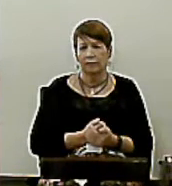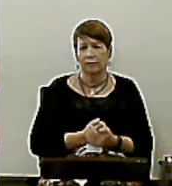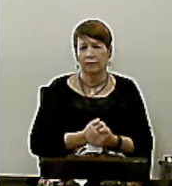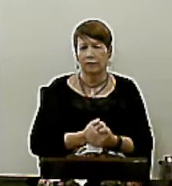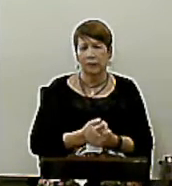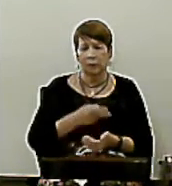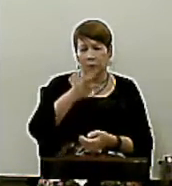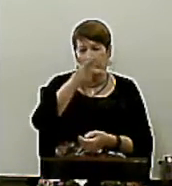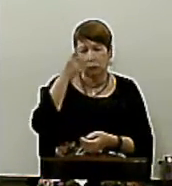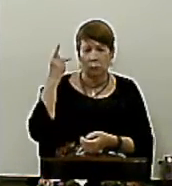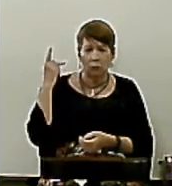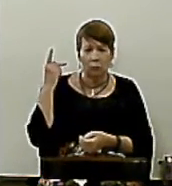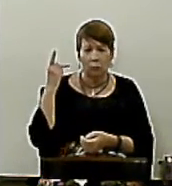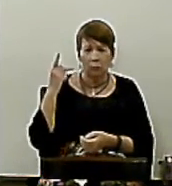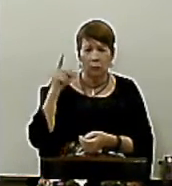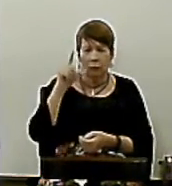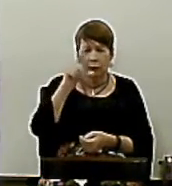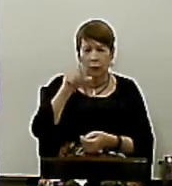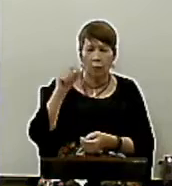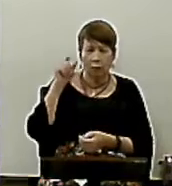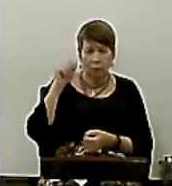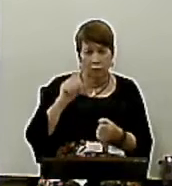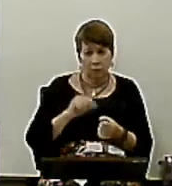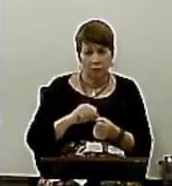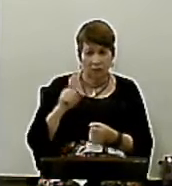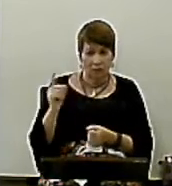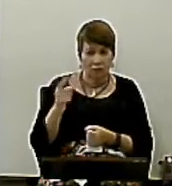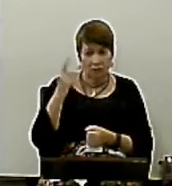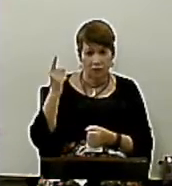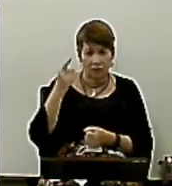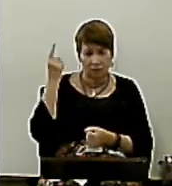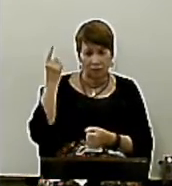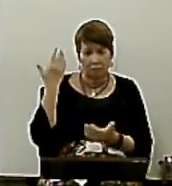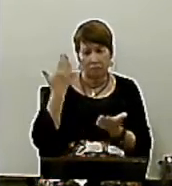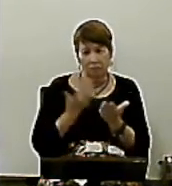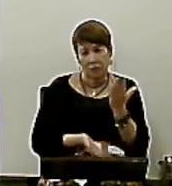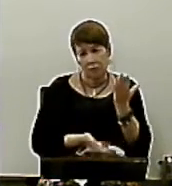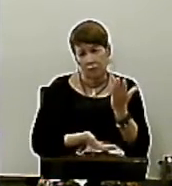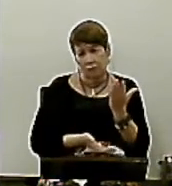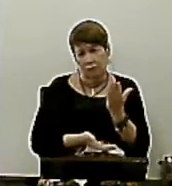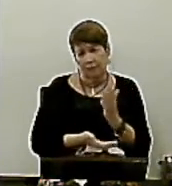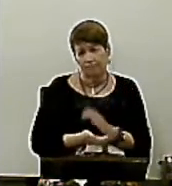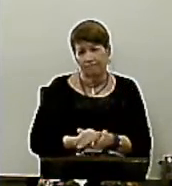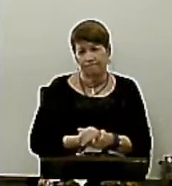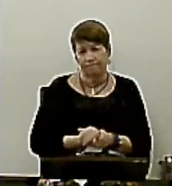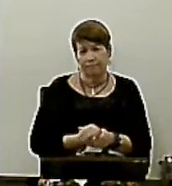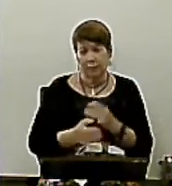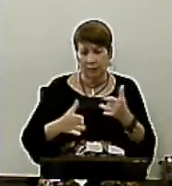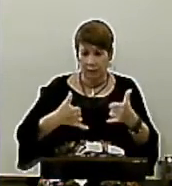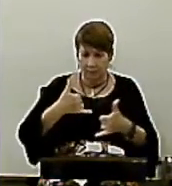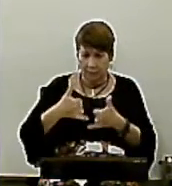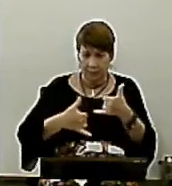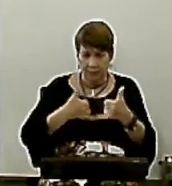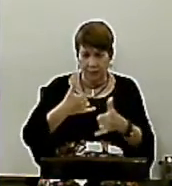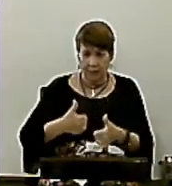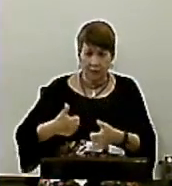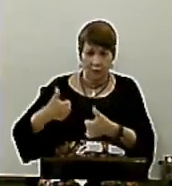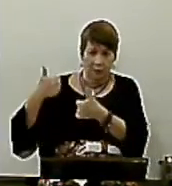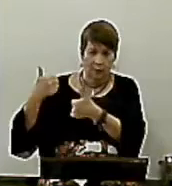sozinho Ou quem não Se dispõe A ajudar O outro Para que a brincadeira Aconteça